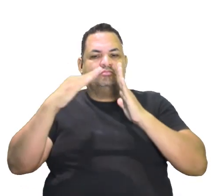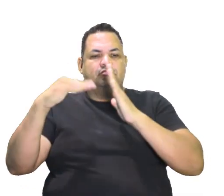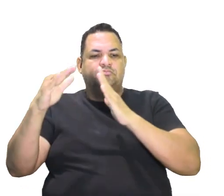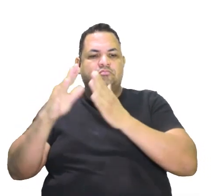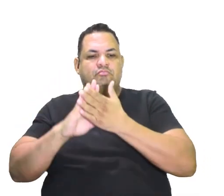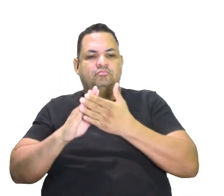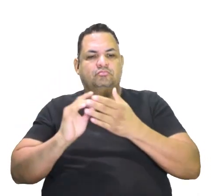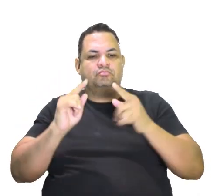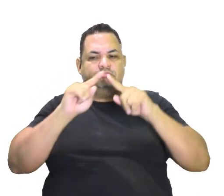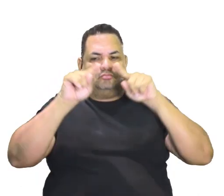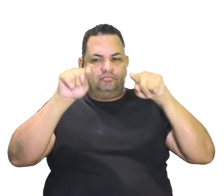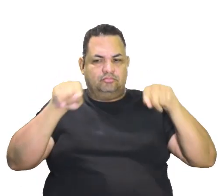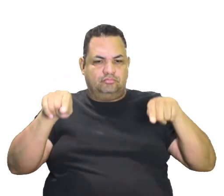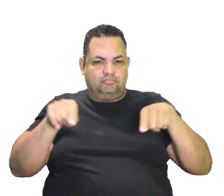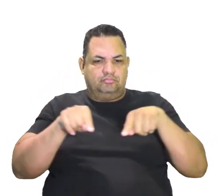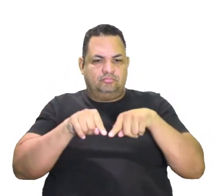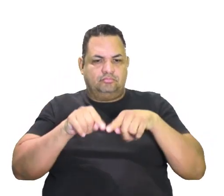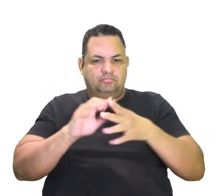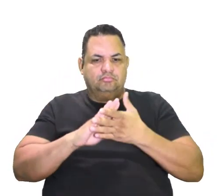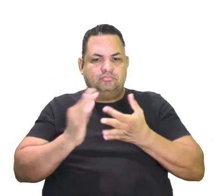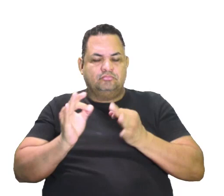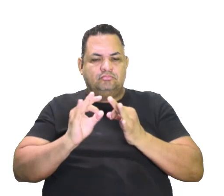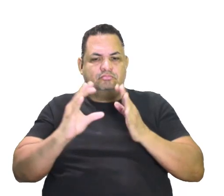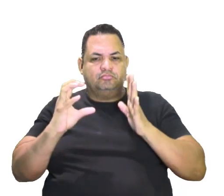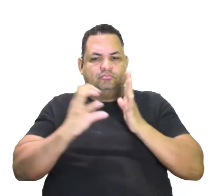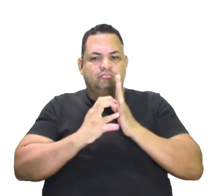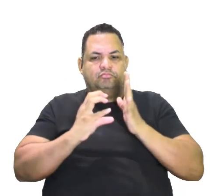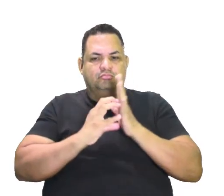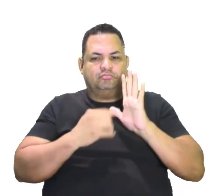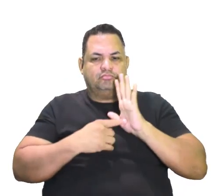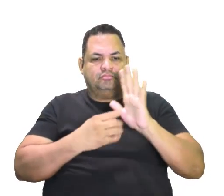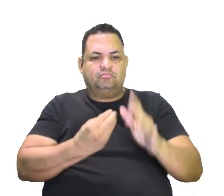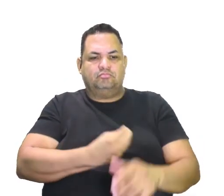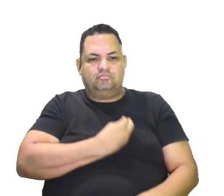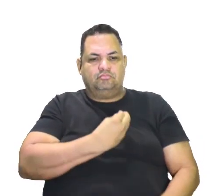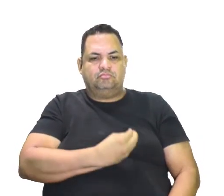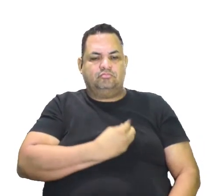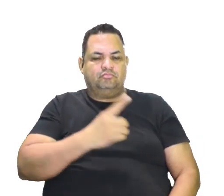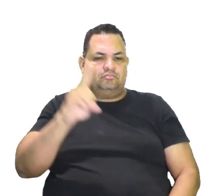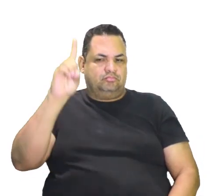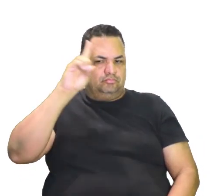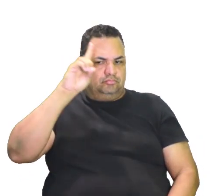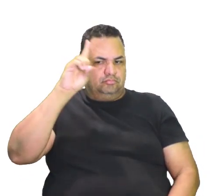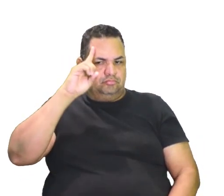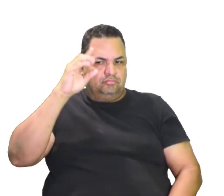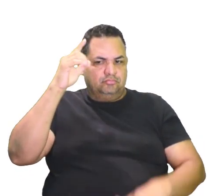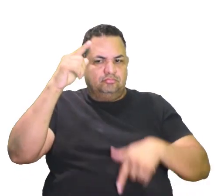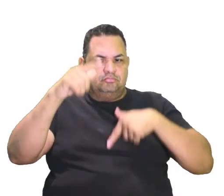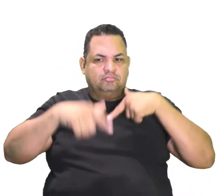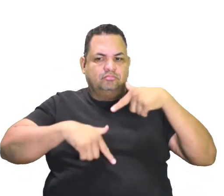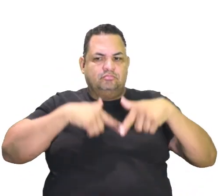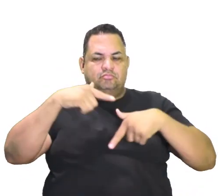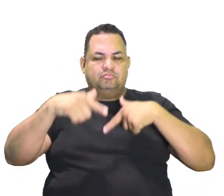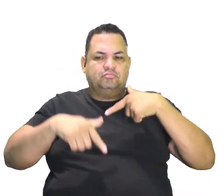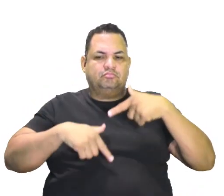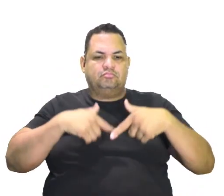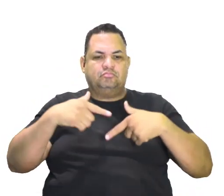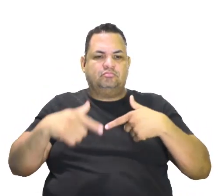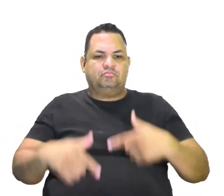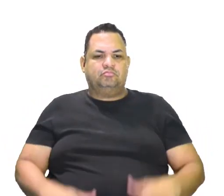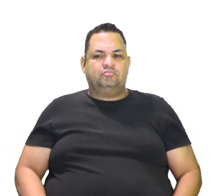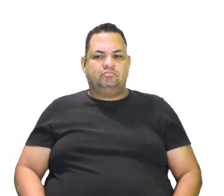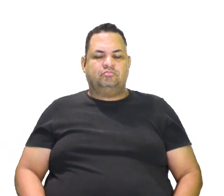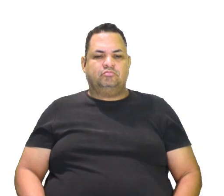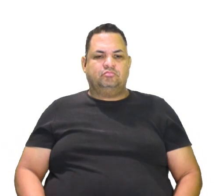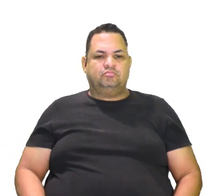de pintura em pequenas telas, numa forma simbólica de mostrar a vida cotidiana dos cortesões,